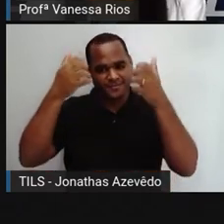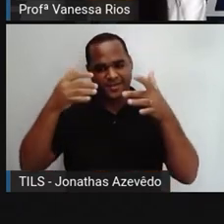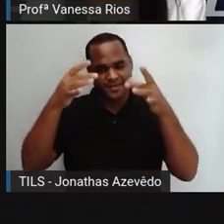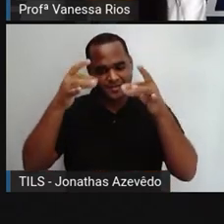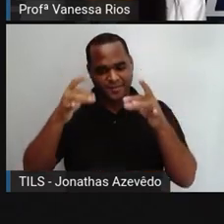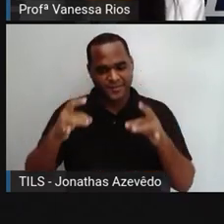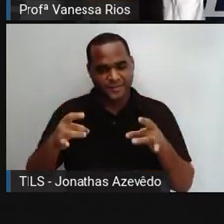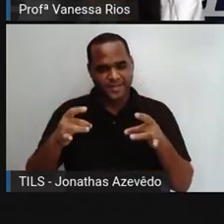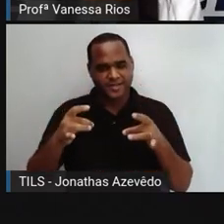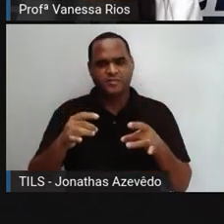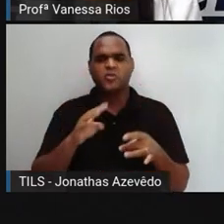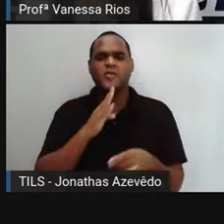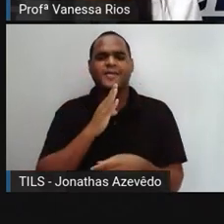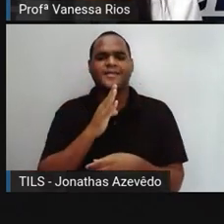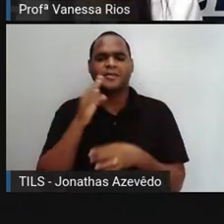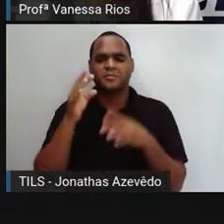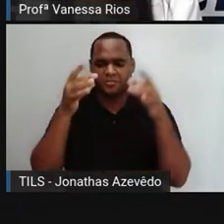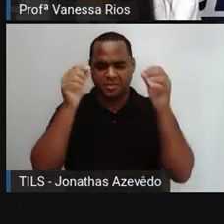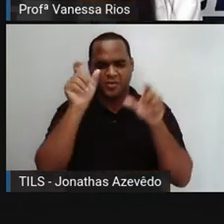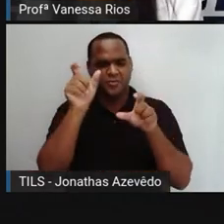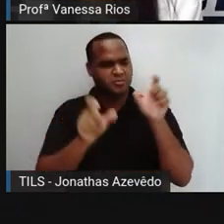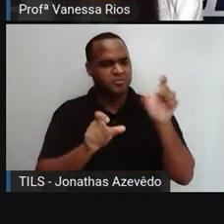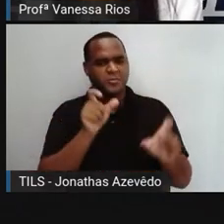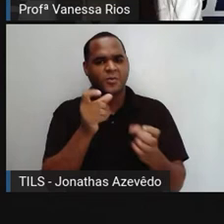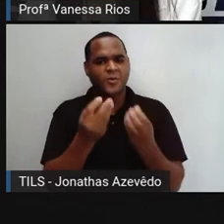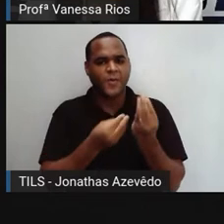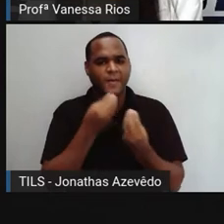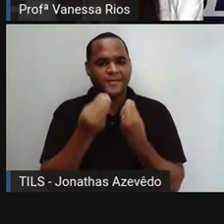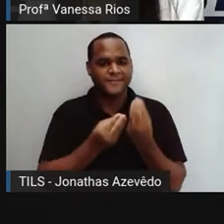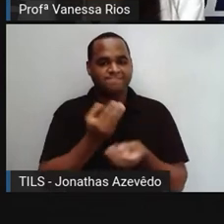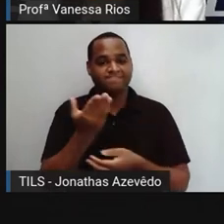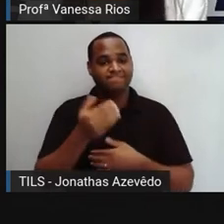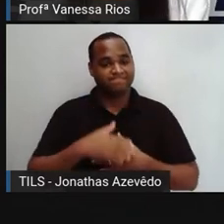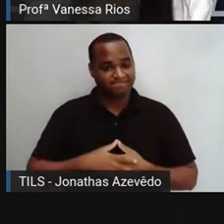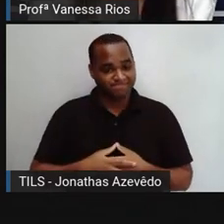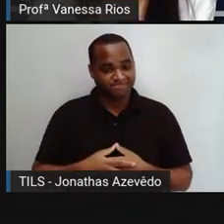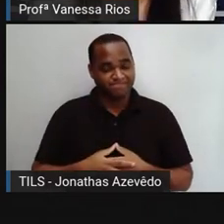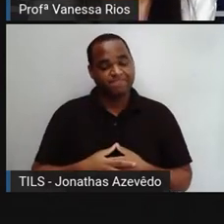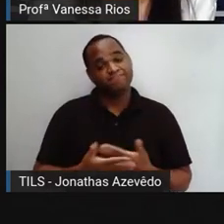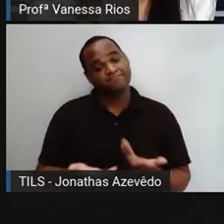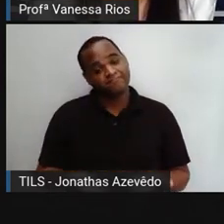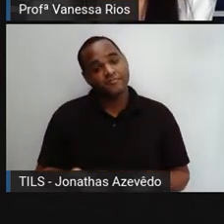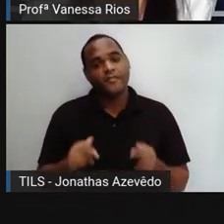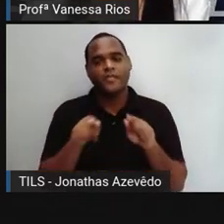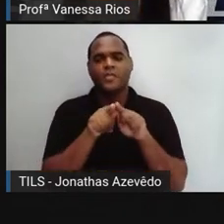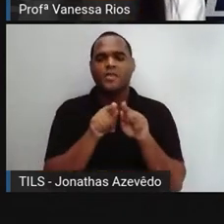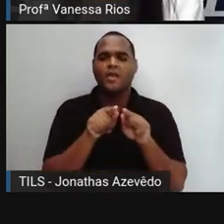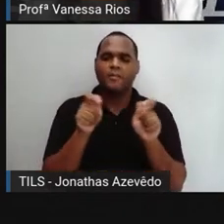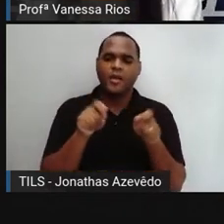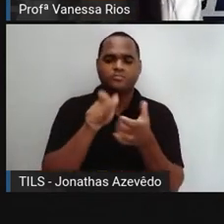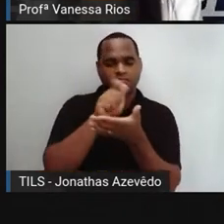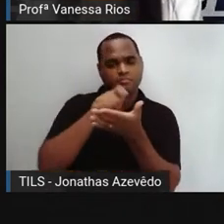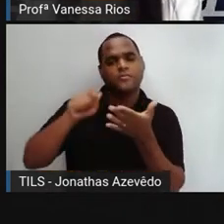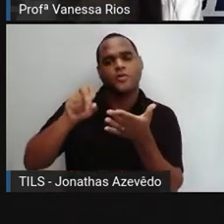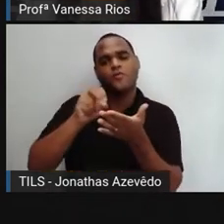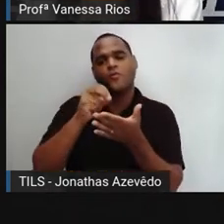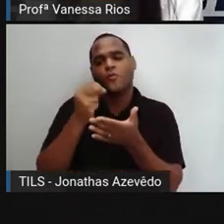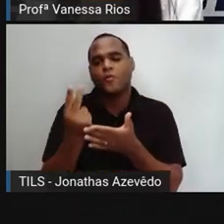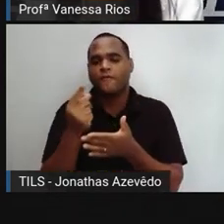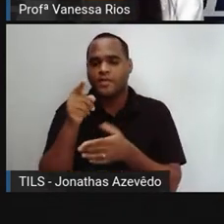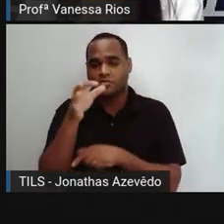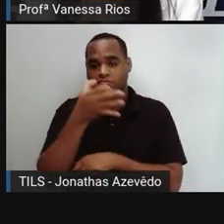Como é que vocês me descreveriam, né, esta fotografia? Se tivessem que escrever ou simplesmente que